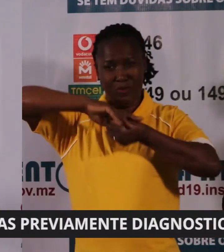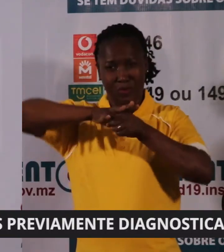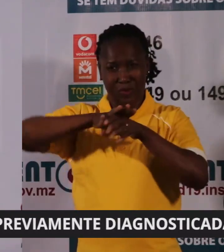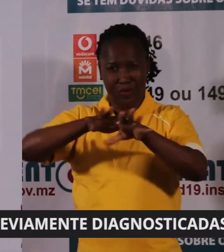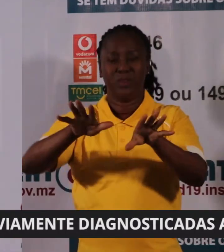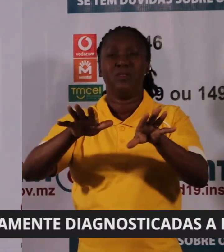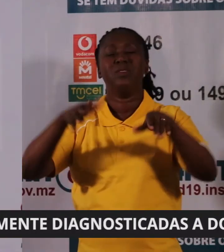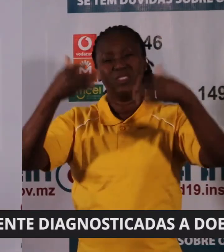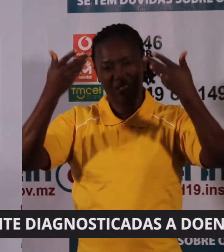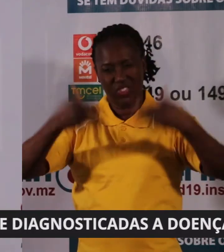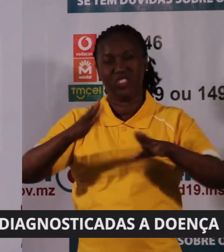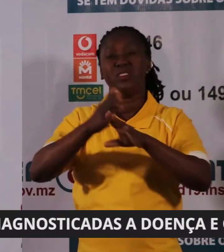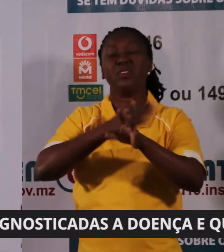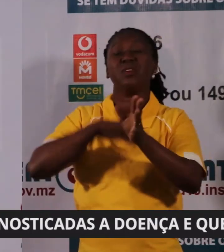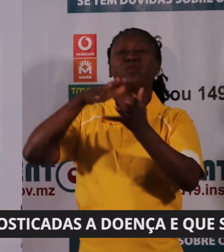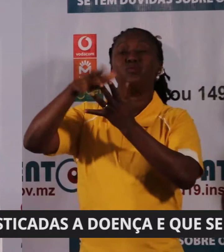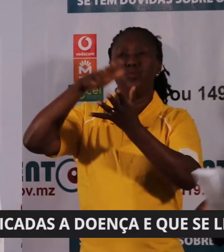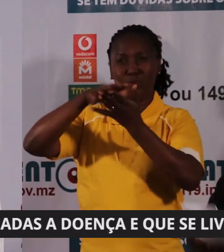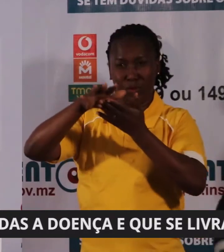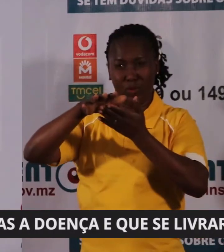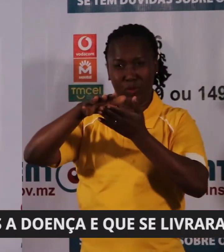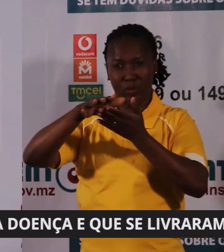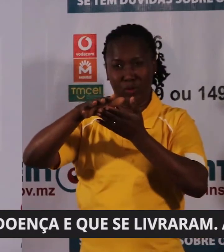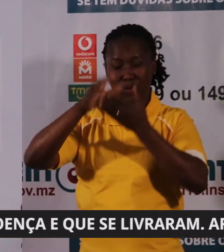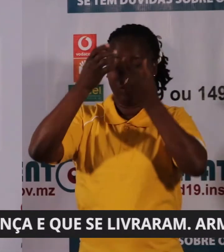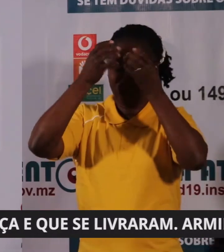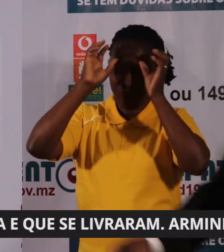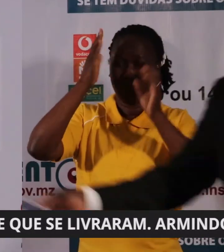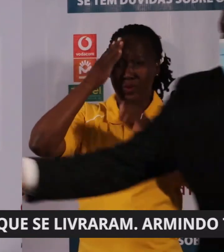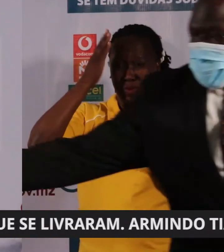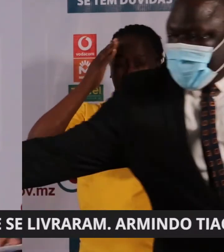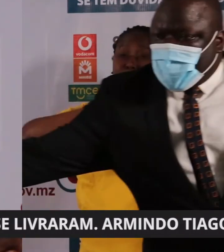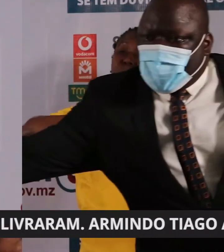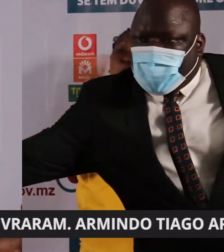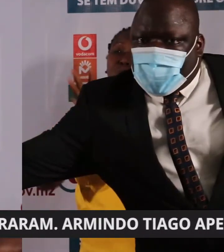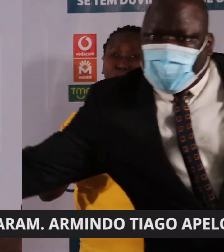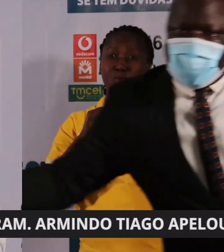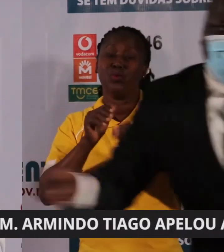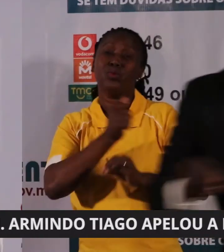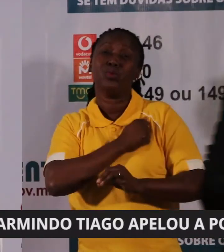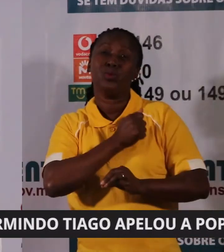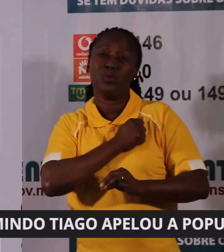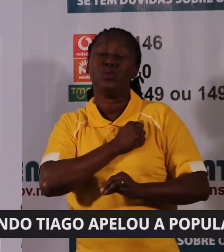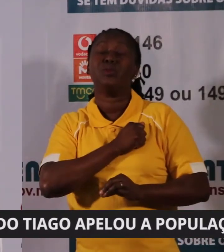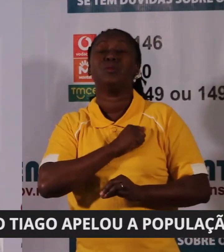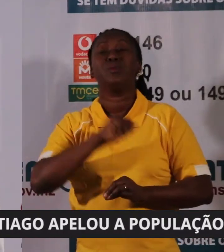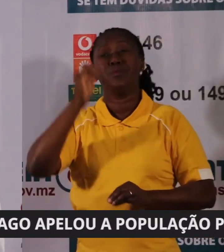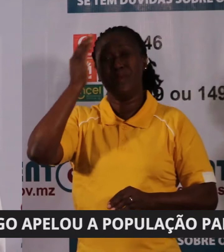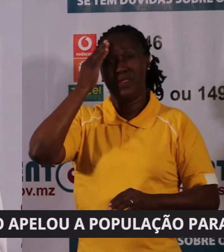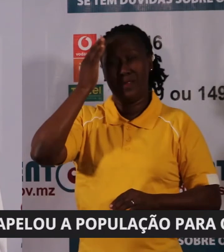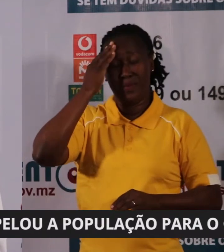emanadas e do conhecimento de todos e queremos assumir que